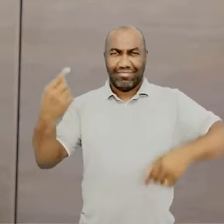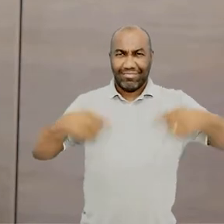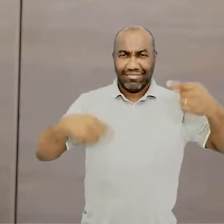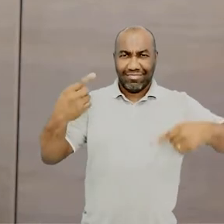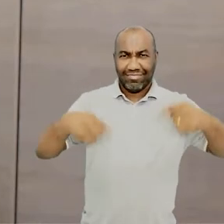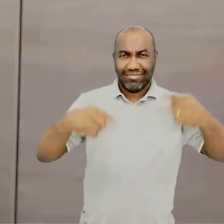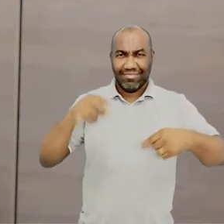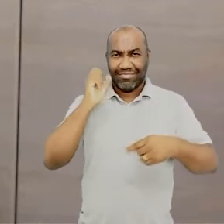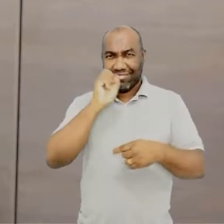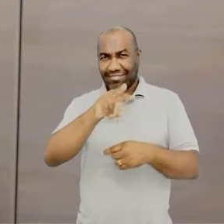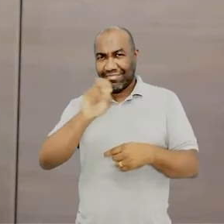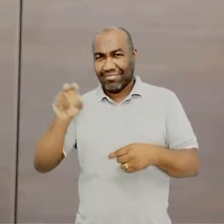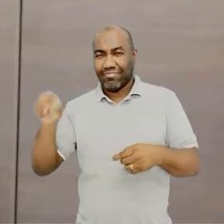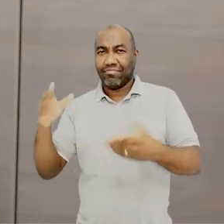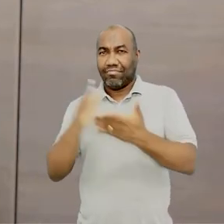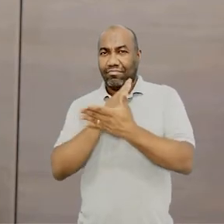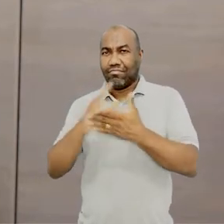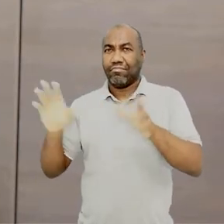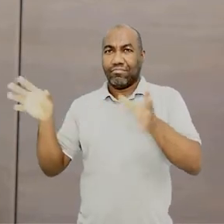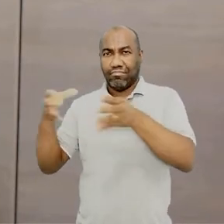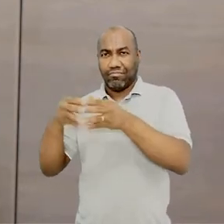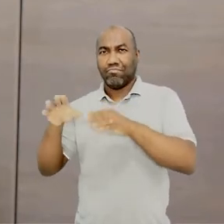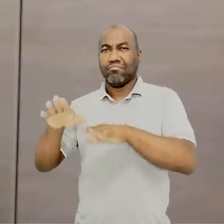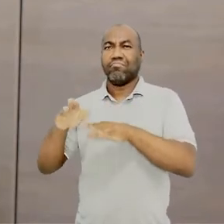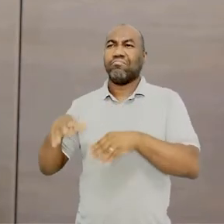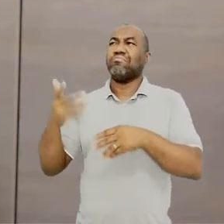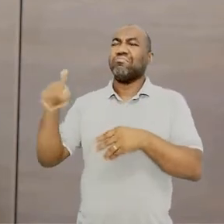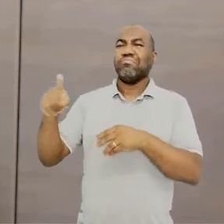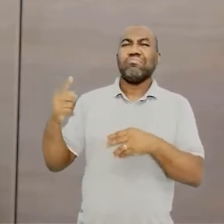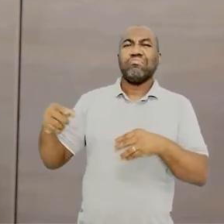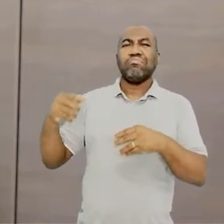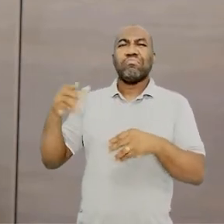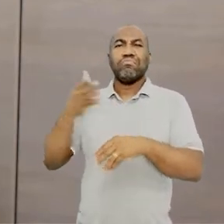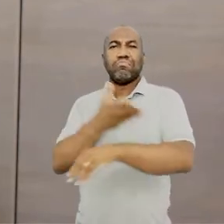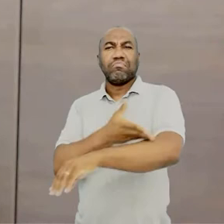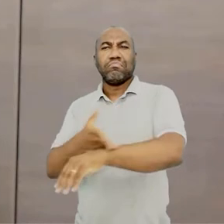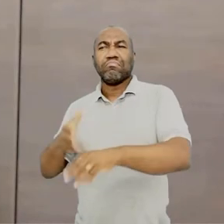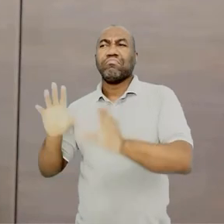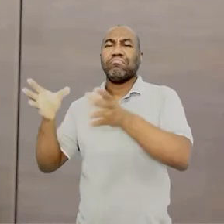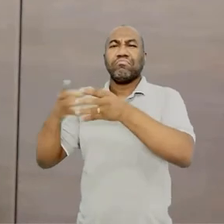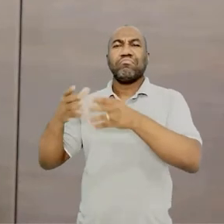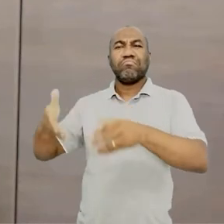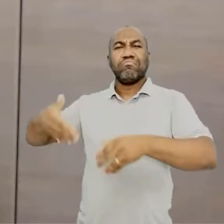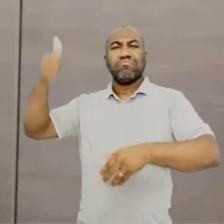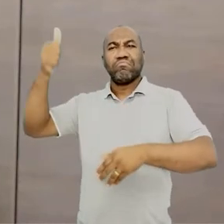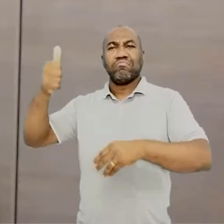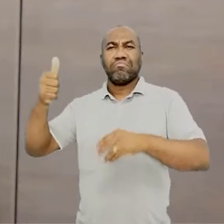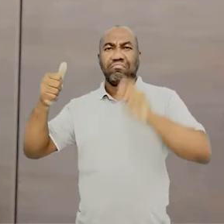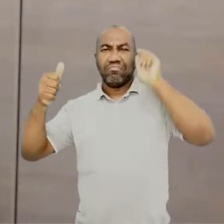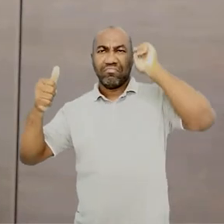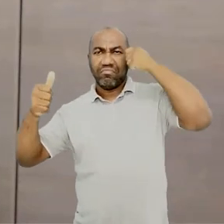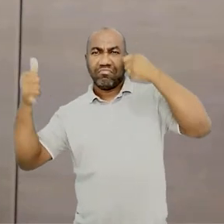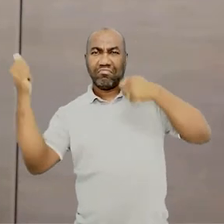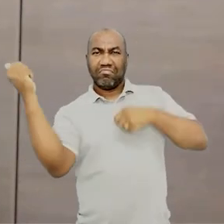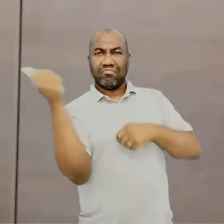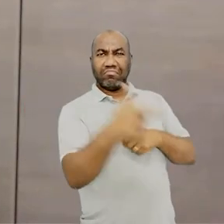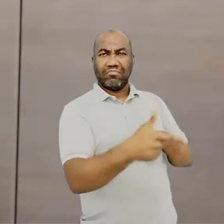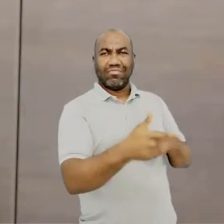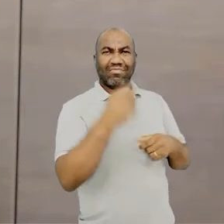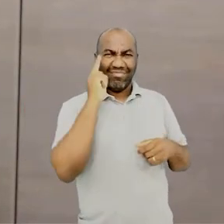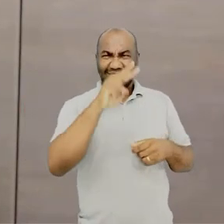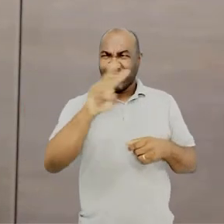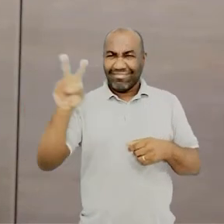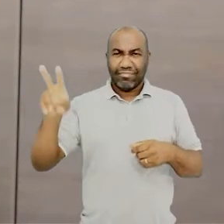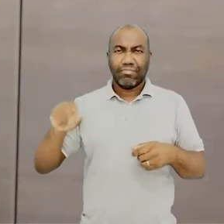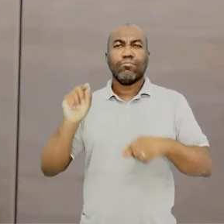certo? O dia que sempre é o branco que abre portas e que facilita a vida do negro. Aqui eu tenho o Manuel Bandeira tirando um pouquinho